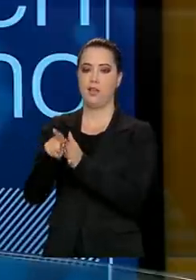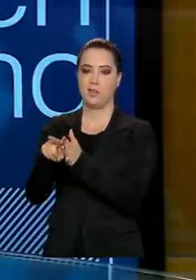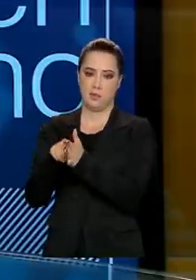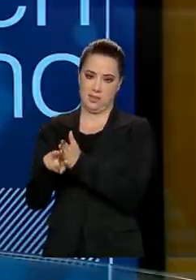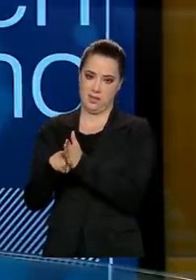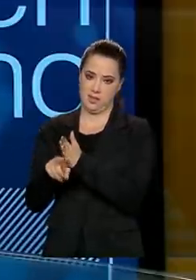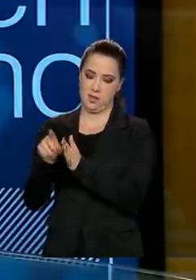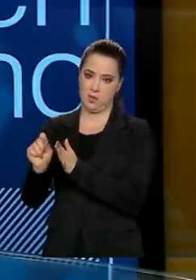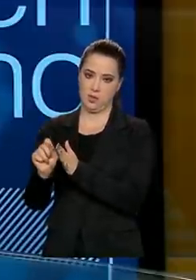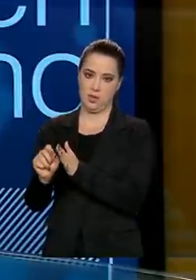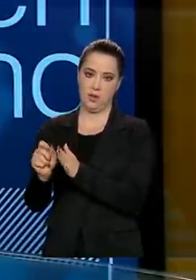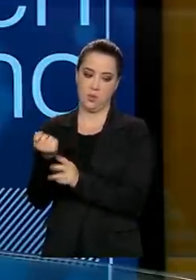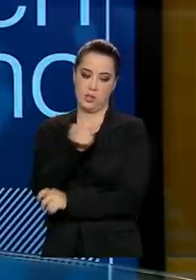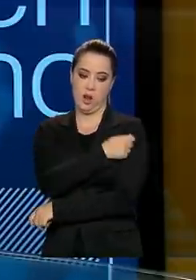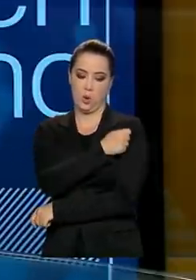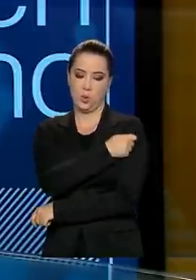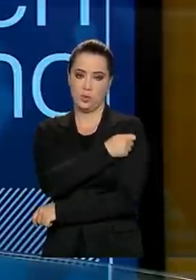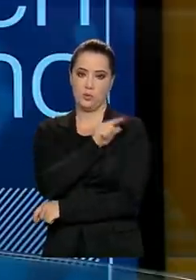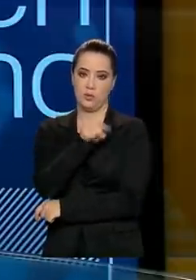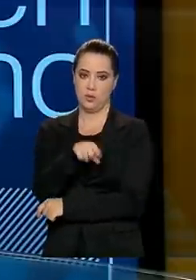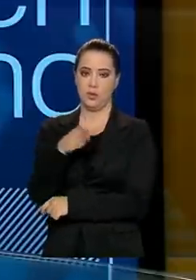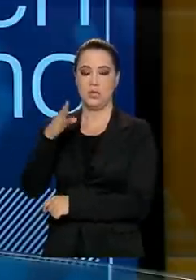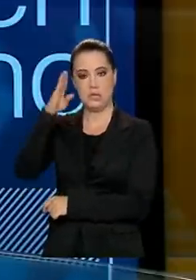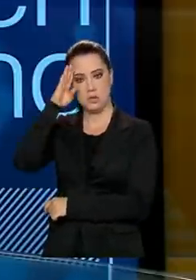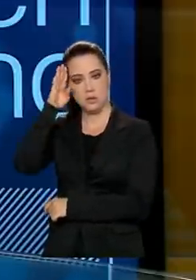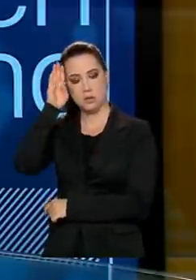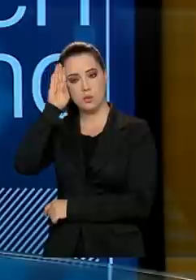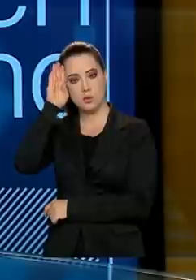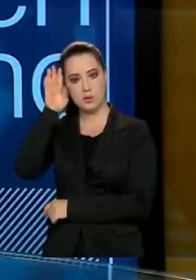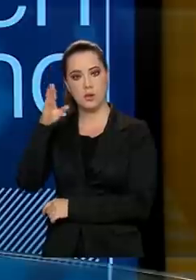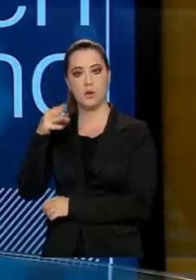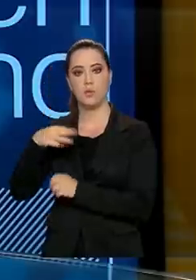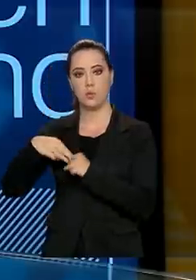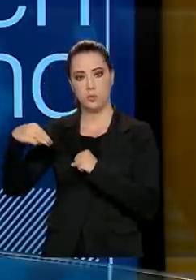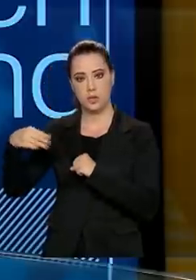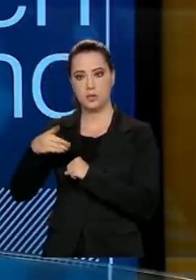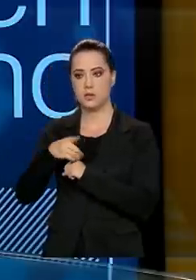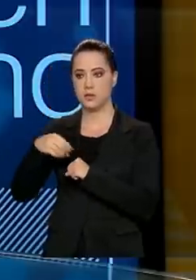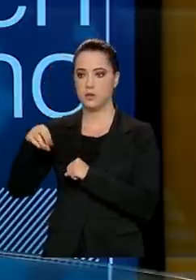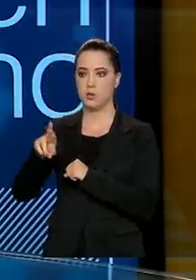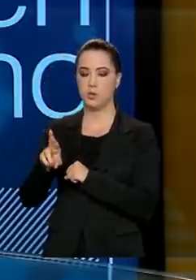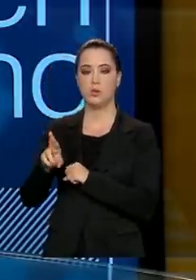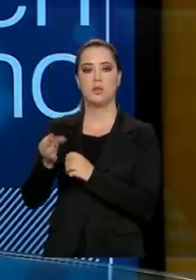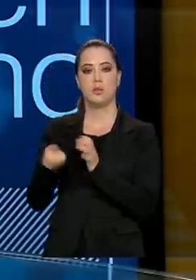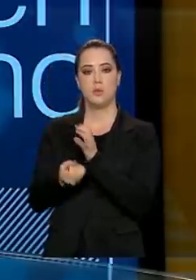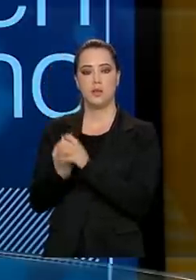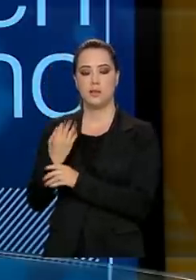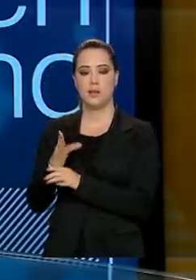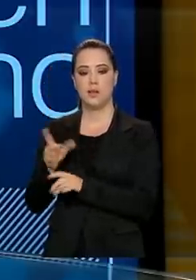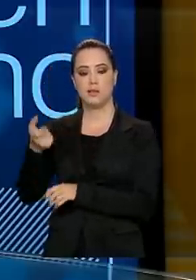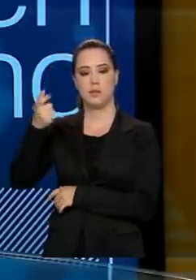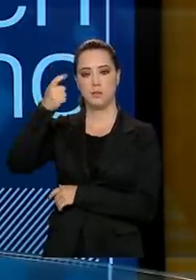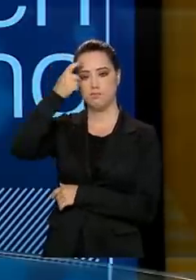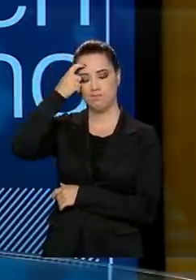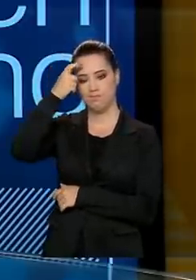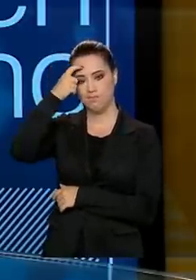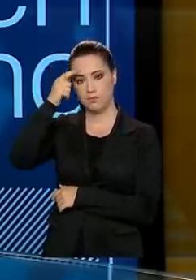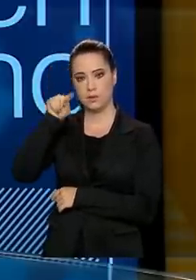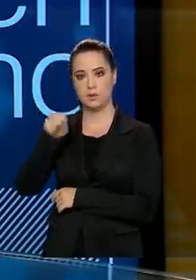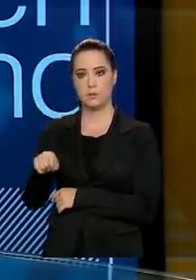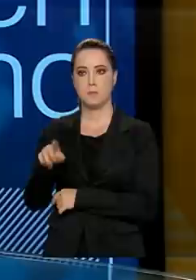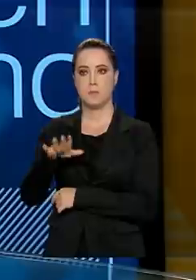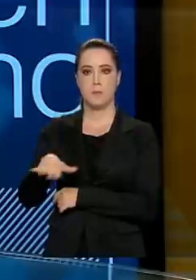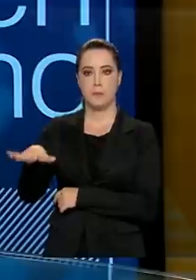pesquisa, os alunos da graduação, do mestrado e doutorado, para poder criar essa consciência e